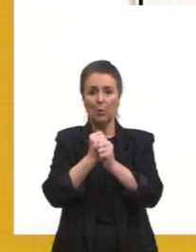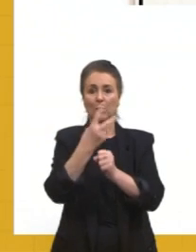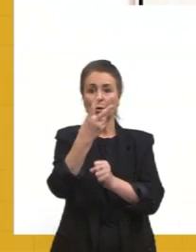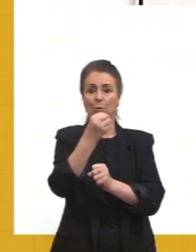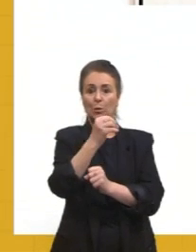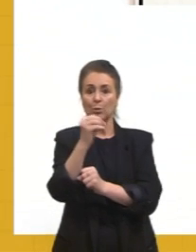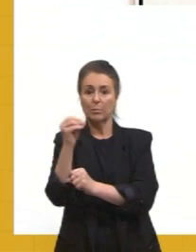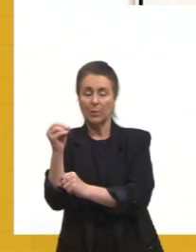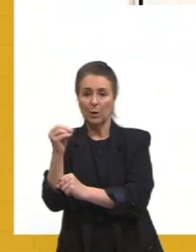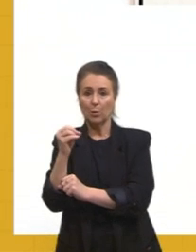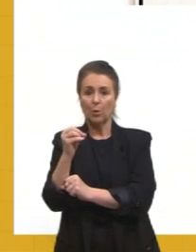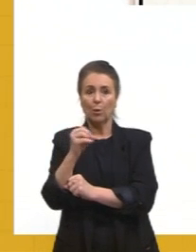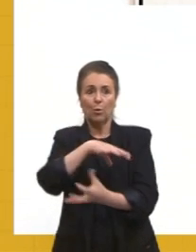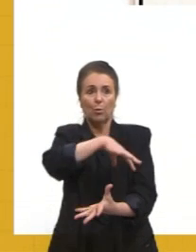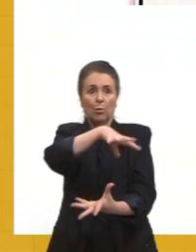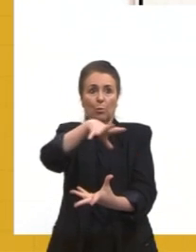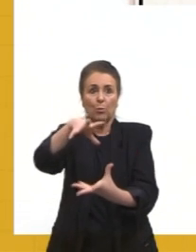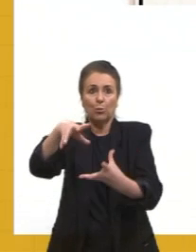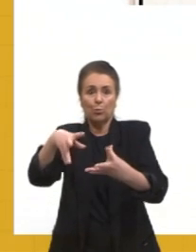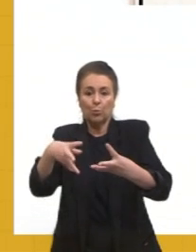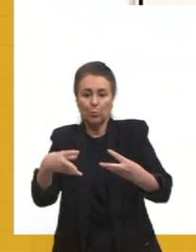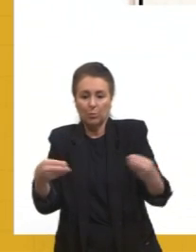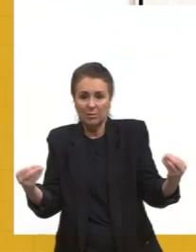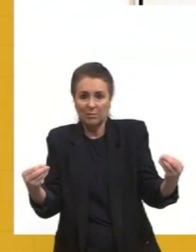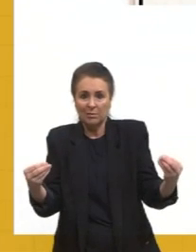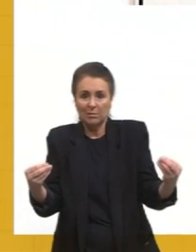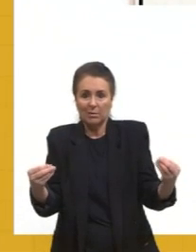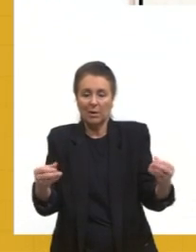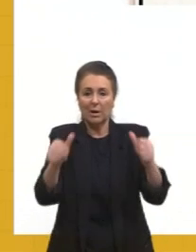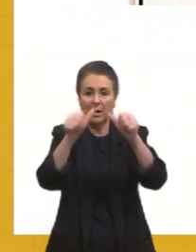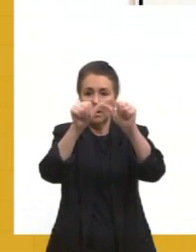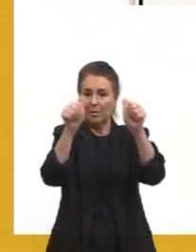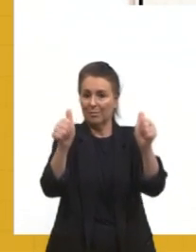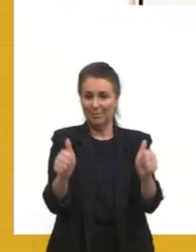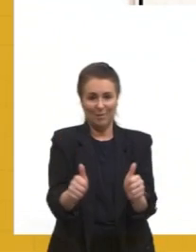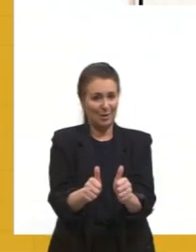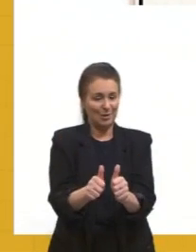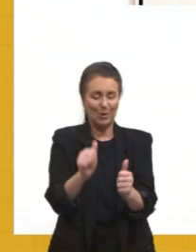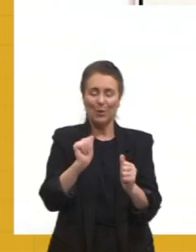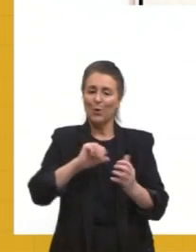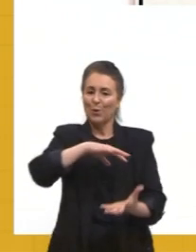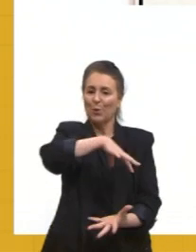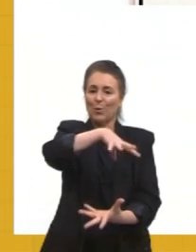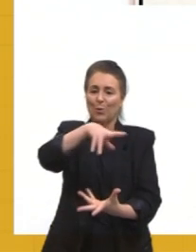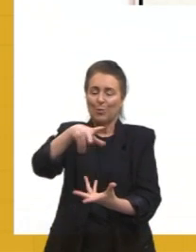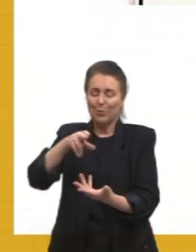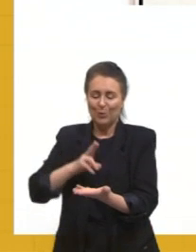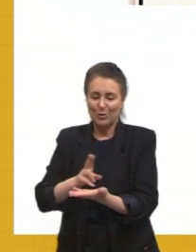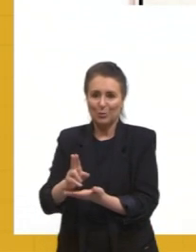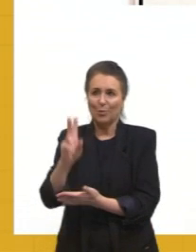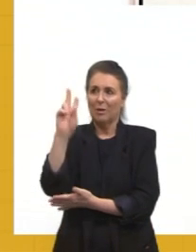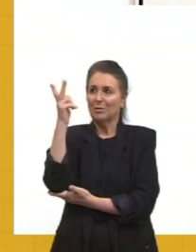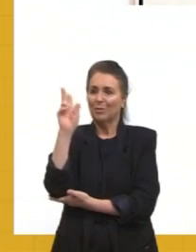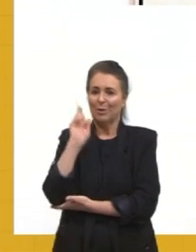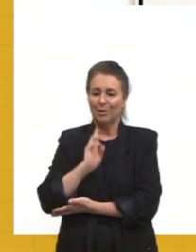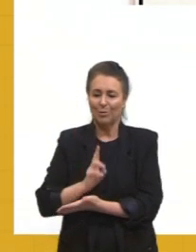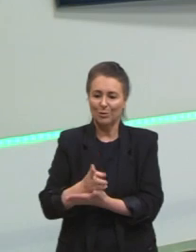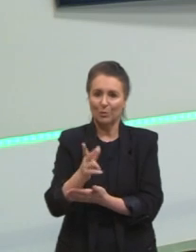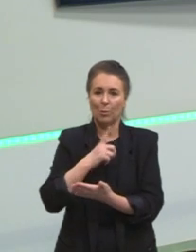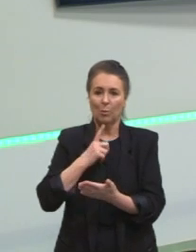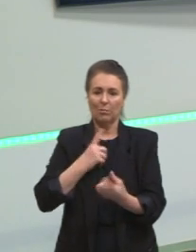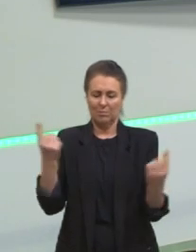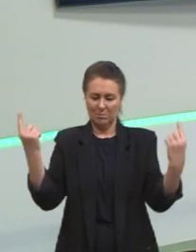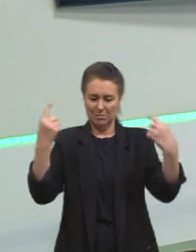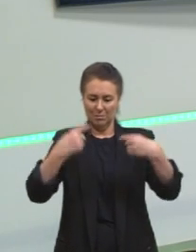milênio, o mundo ia acabar, né? Então, terminar com essa imagem, o mundo não acabou, a história continua, seguimos tendo disputas e lutas